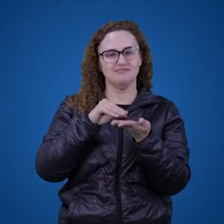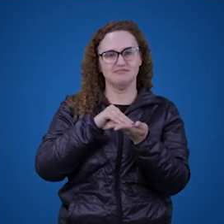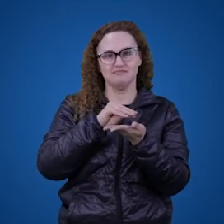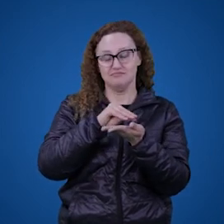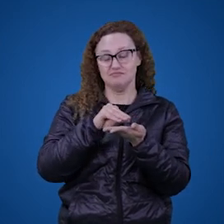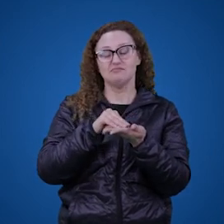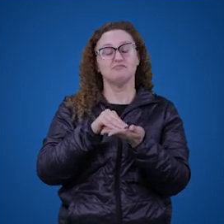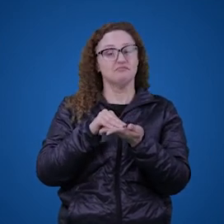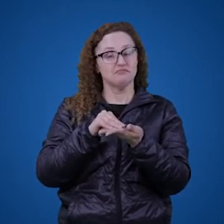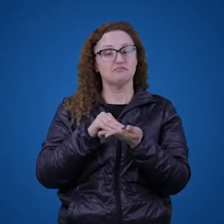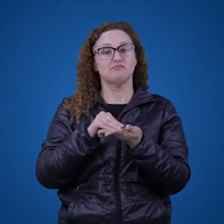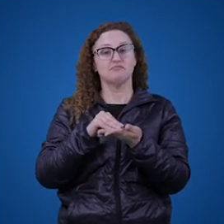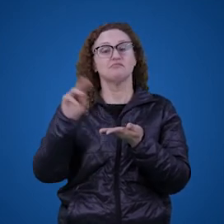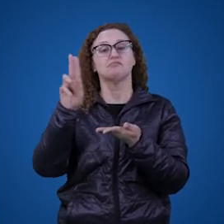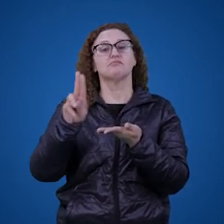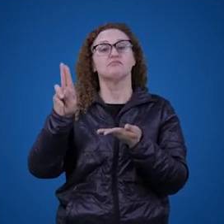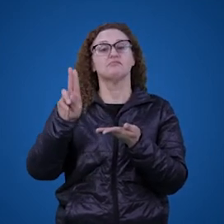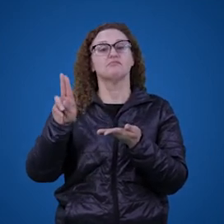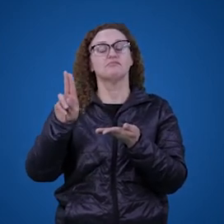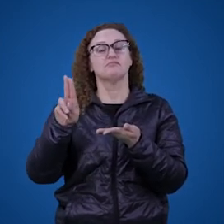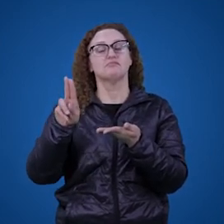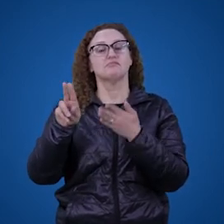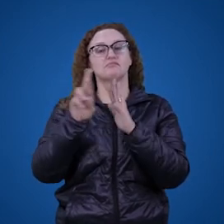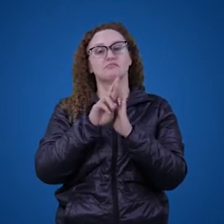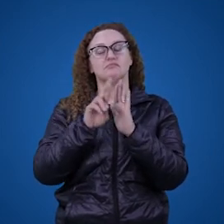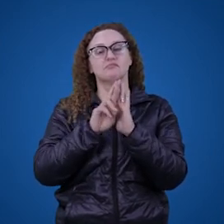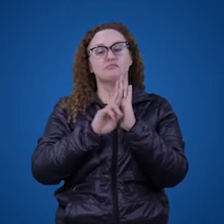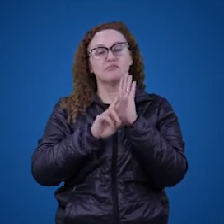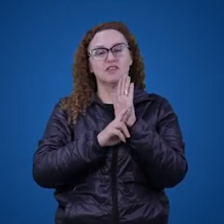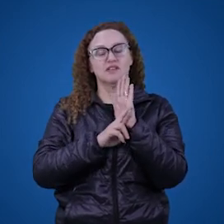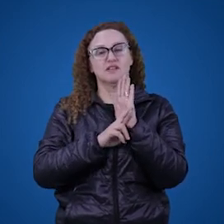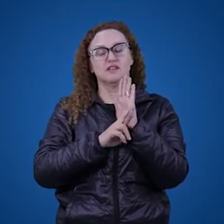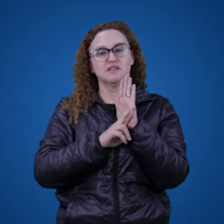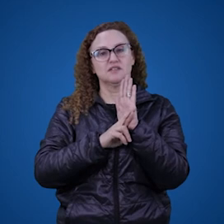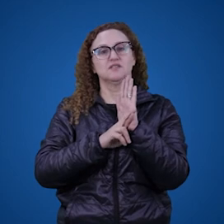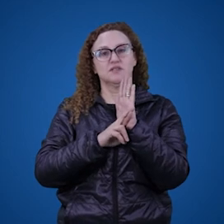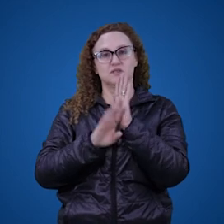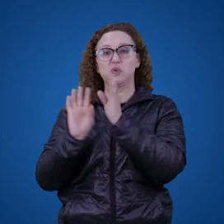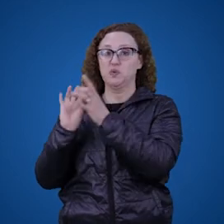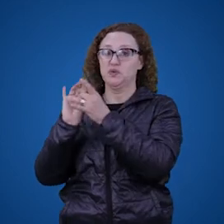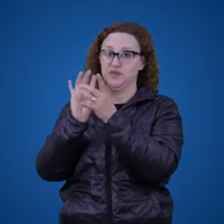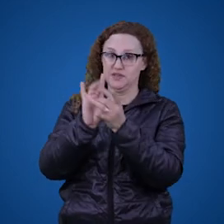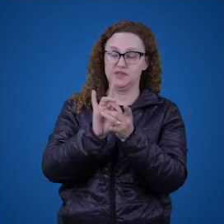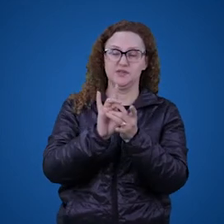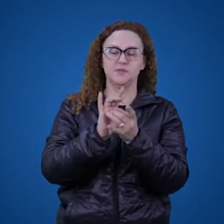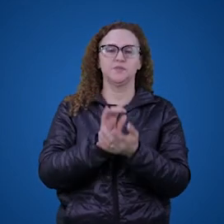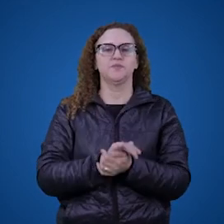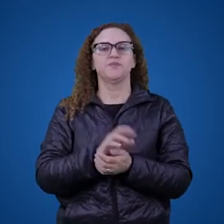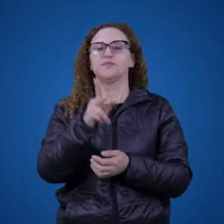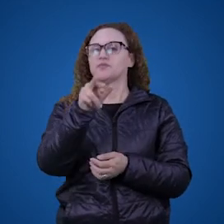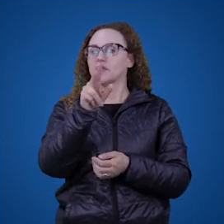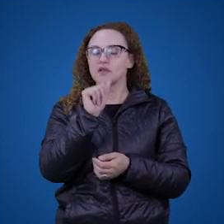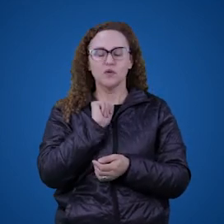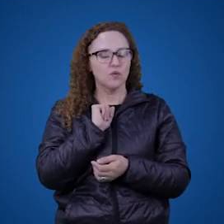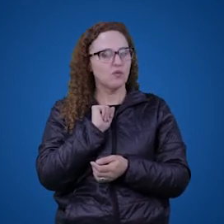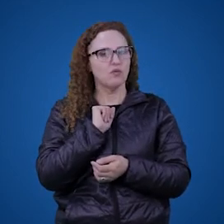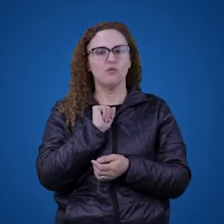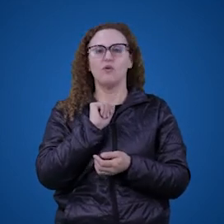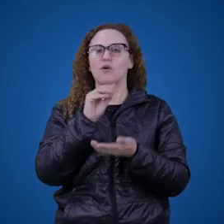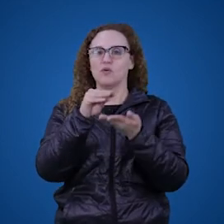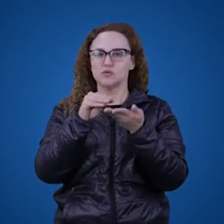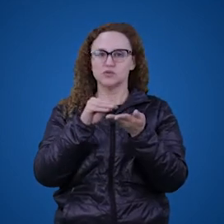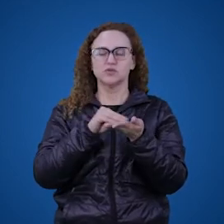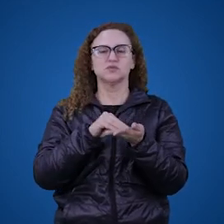peças de forma correta seguindo as regras que é dado pelo contexto que a gente está inserido. Então, assim como no jogo de